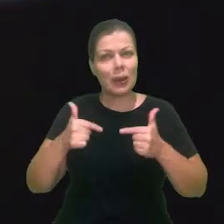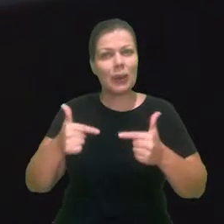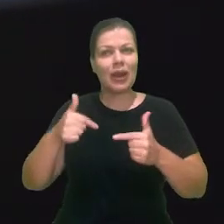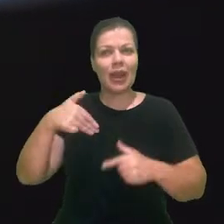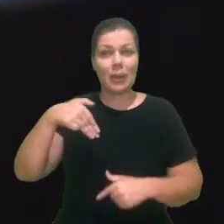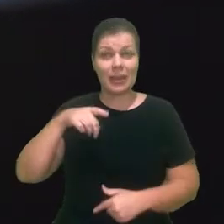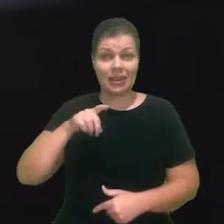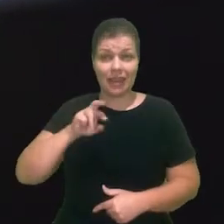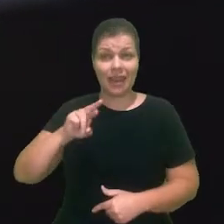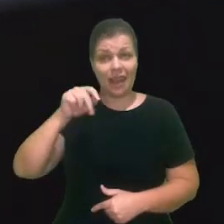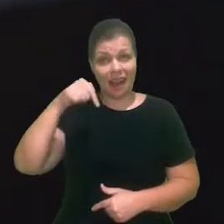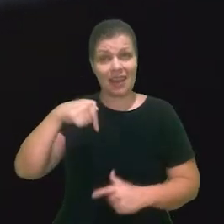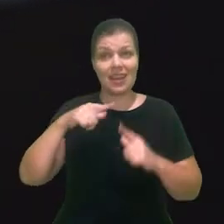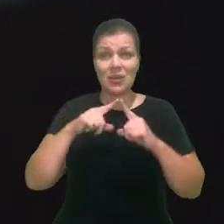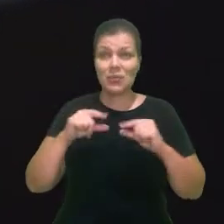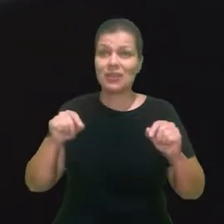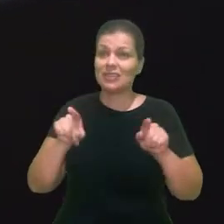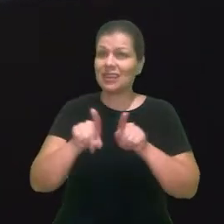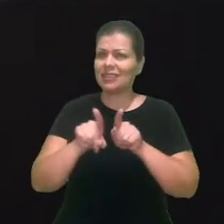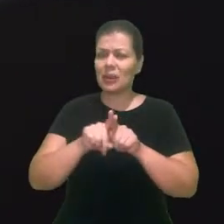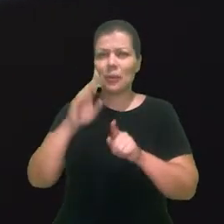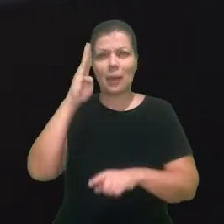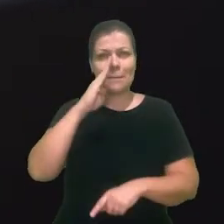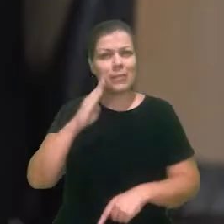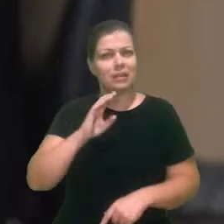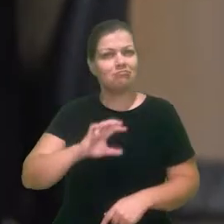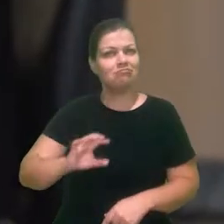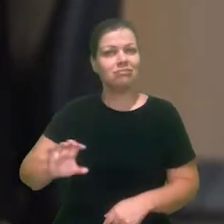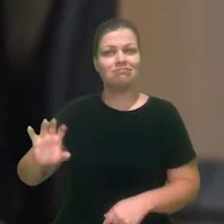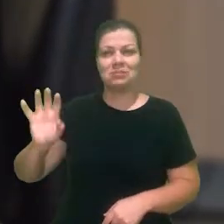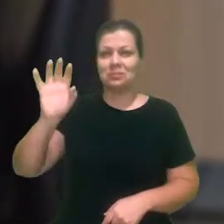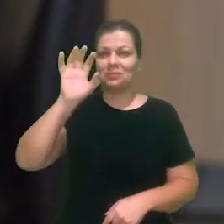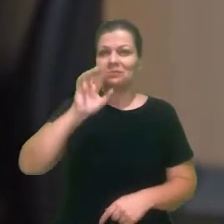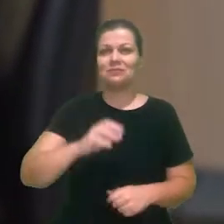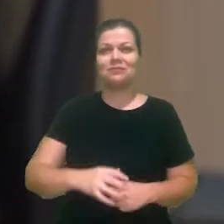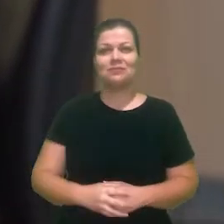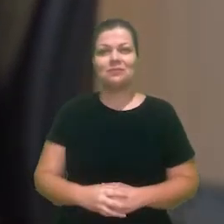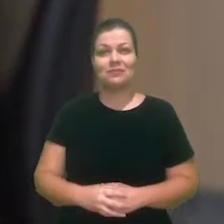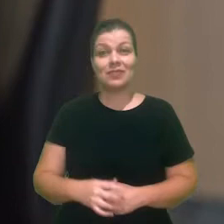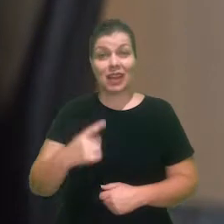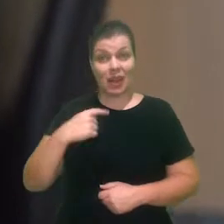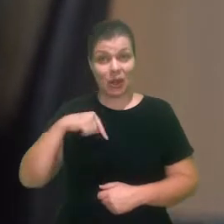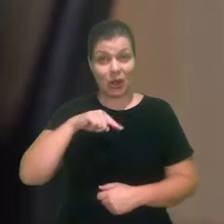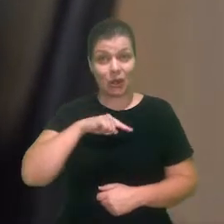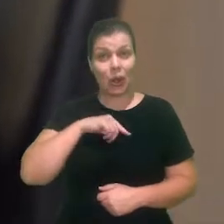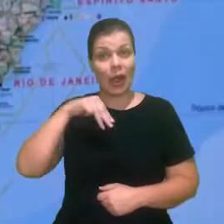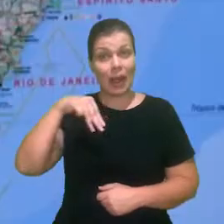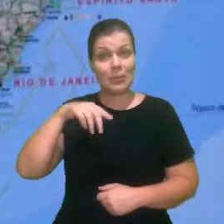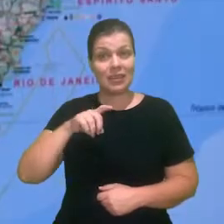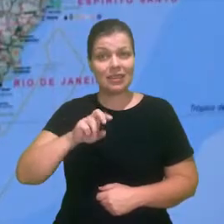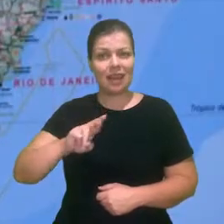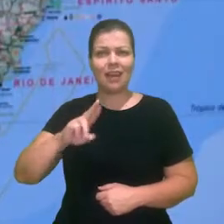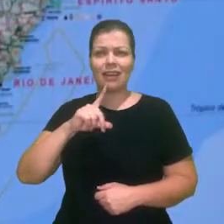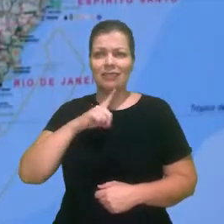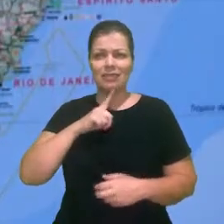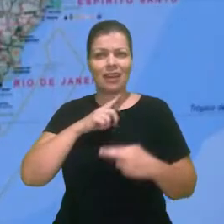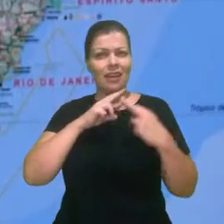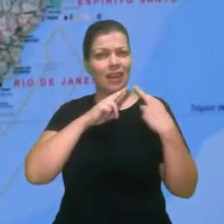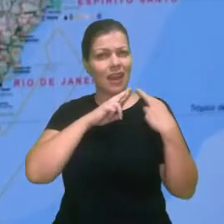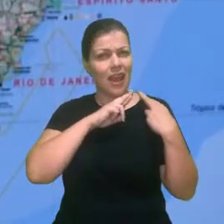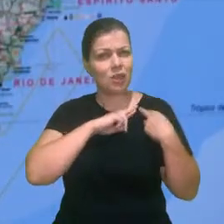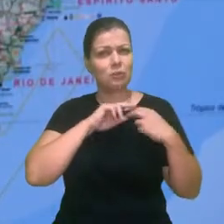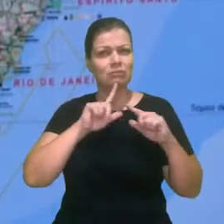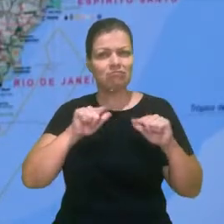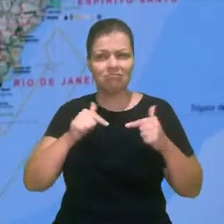fazem o nosso ministério aqui em Brasília e em todo o território nacional. Nós somos um ministério que tem, sobre o seu